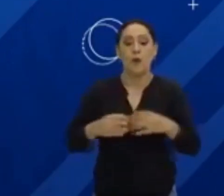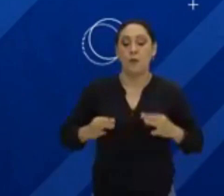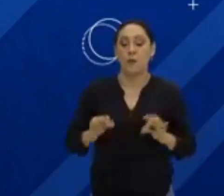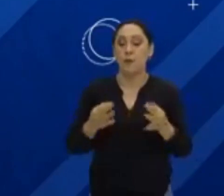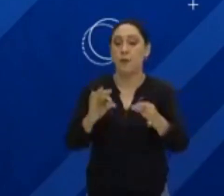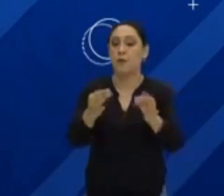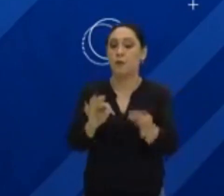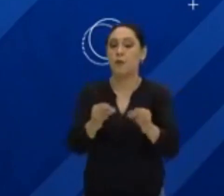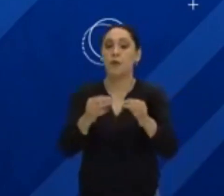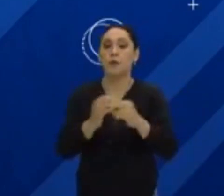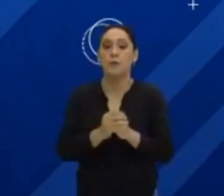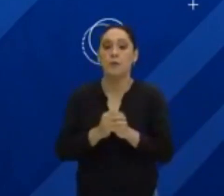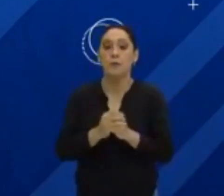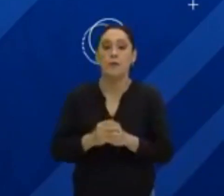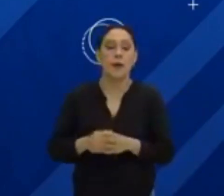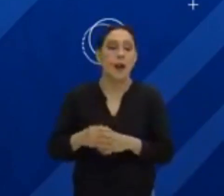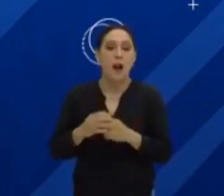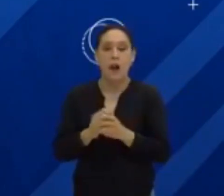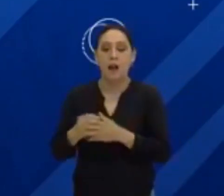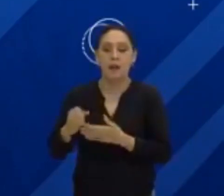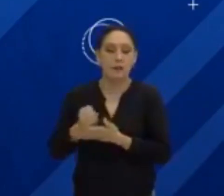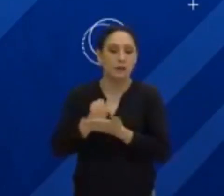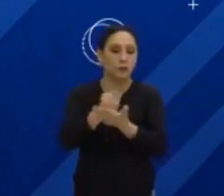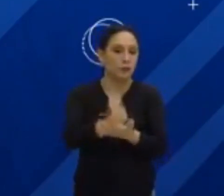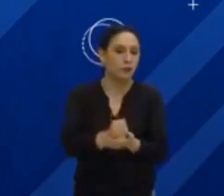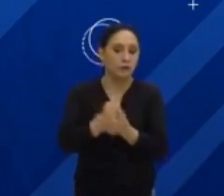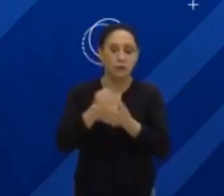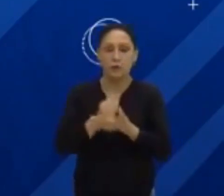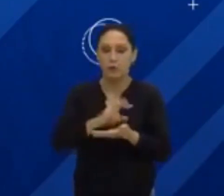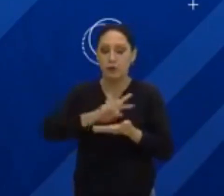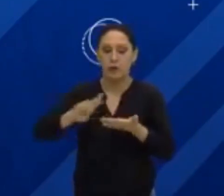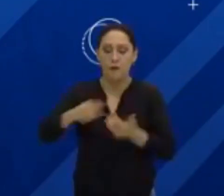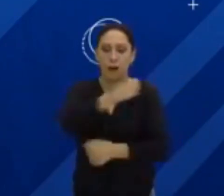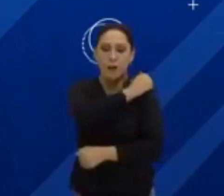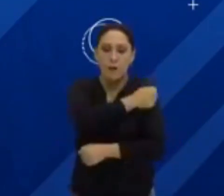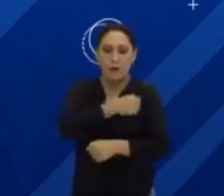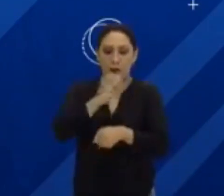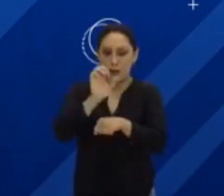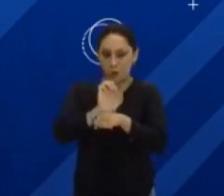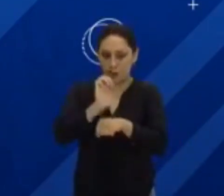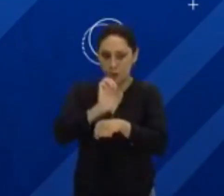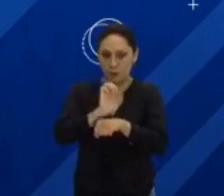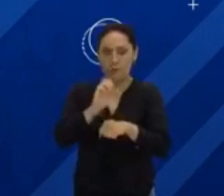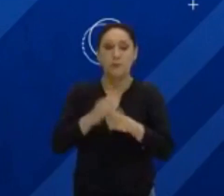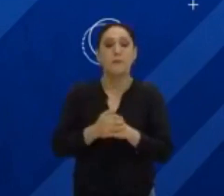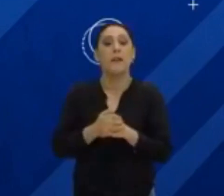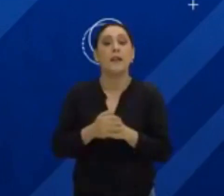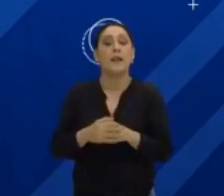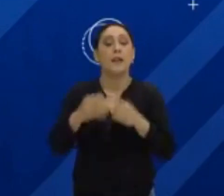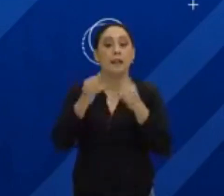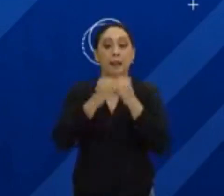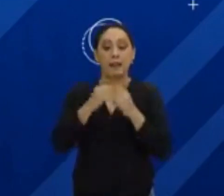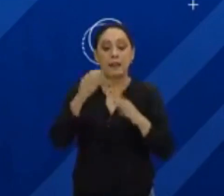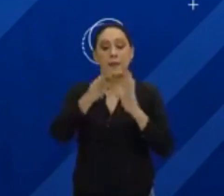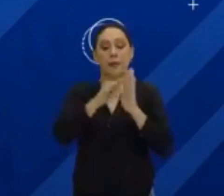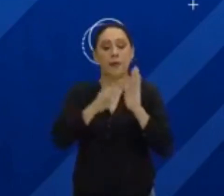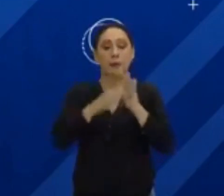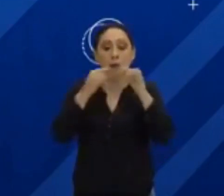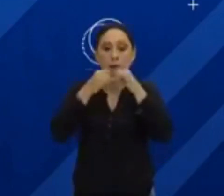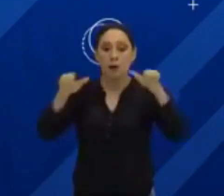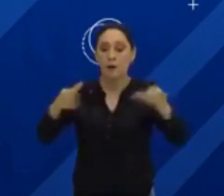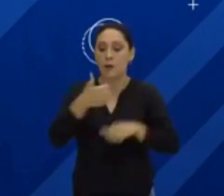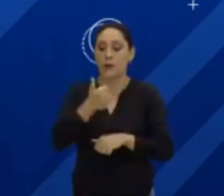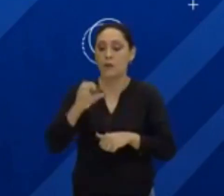tecnologia, atendendo centenas de alunos no interior do Estado. Esse programa está sendo transmitido para